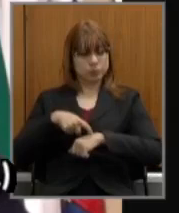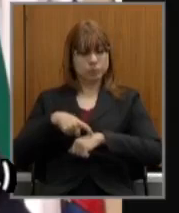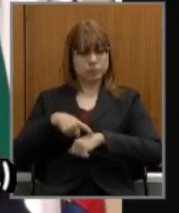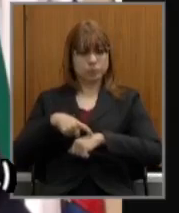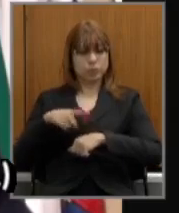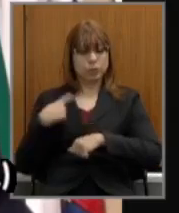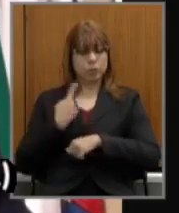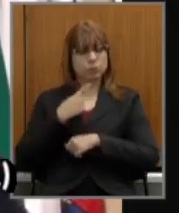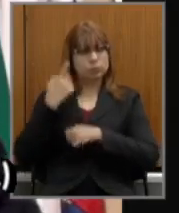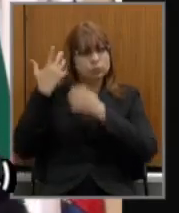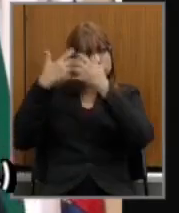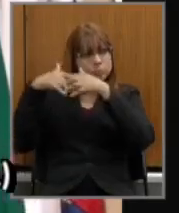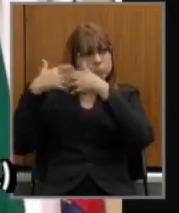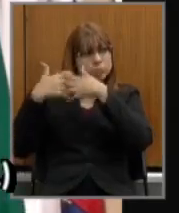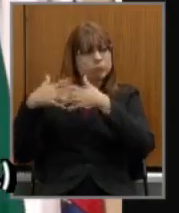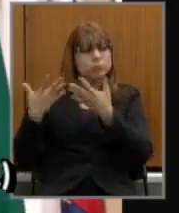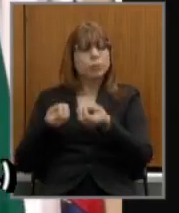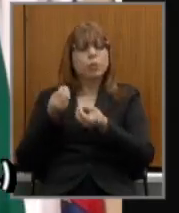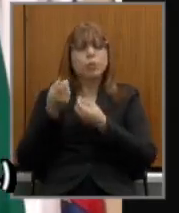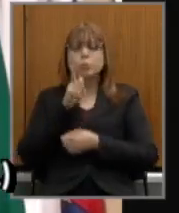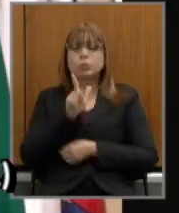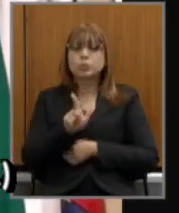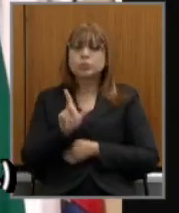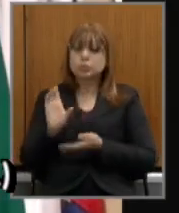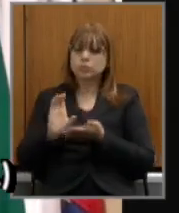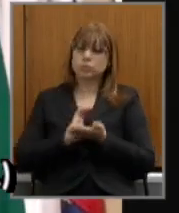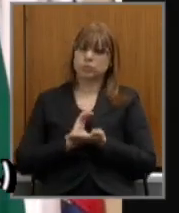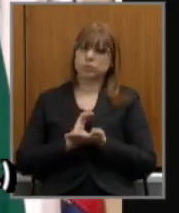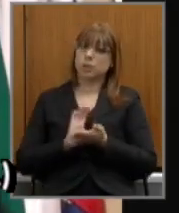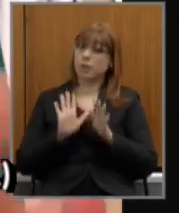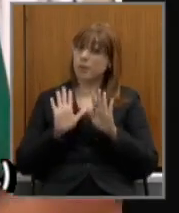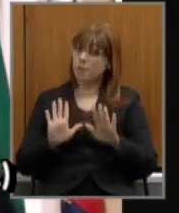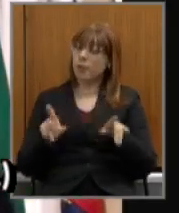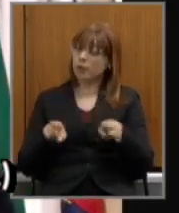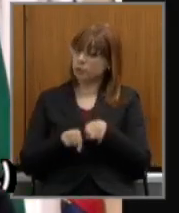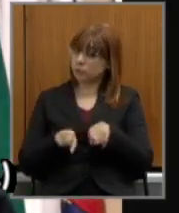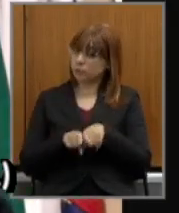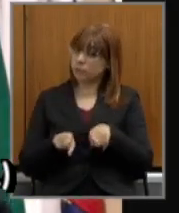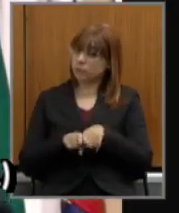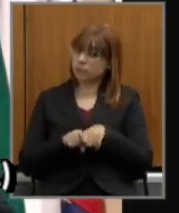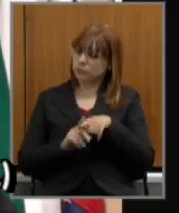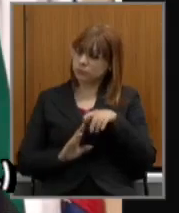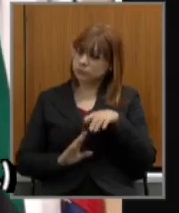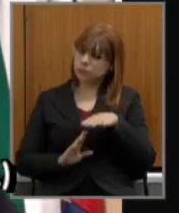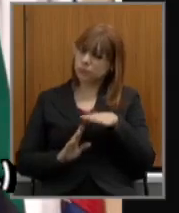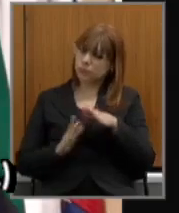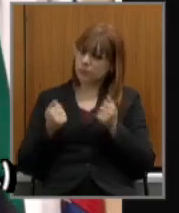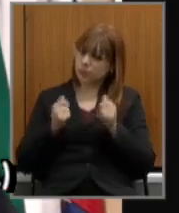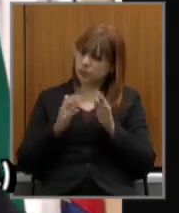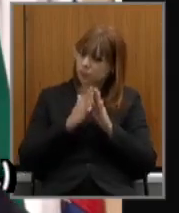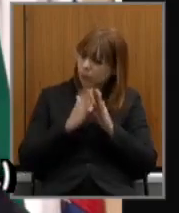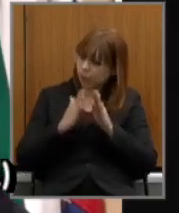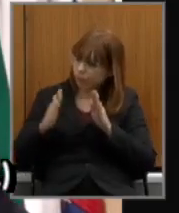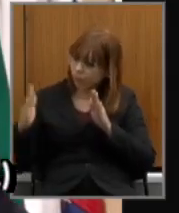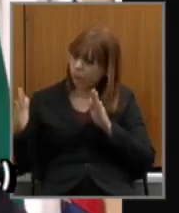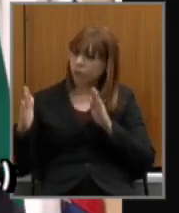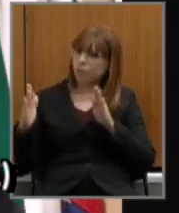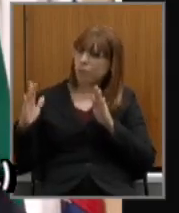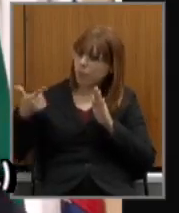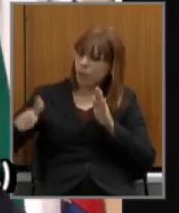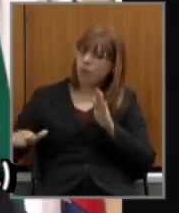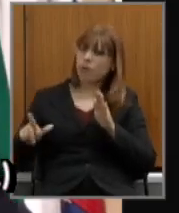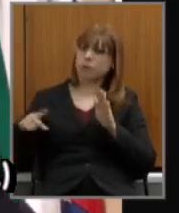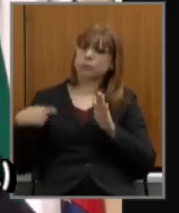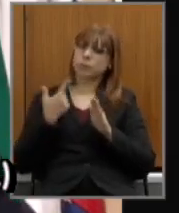pensarmos em como buscarmos recursos mas de dar um prazo nessa discussão para que as pessoas